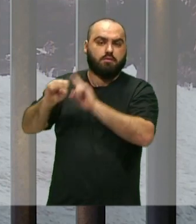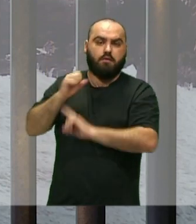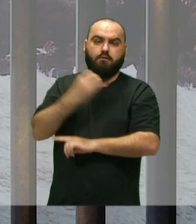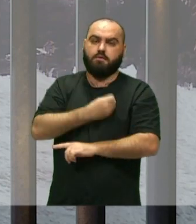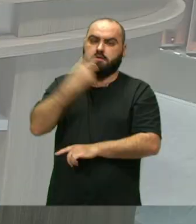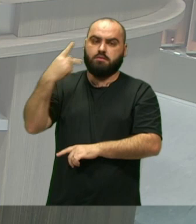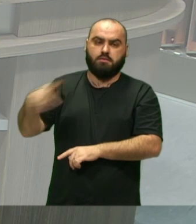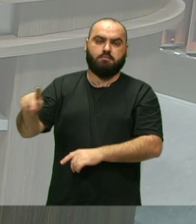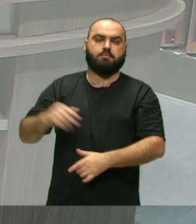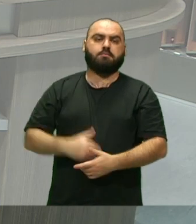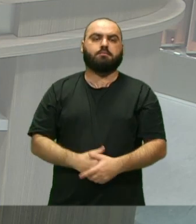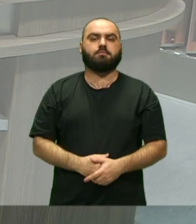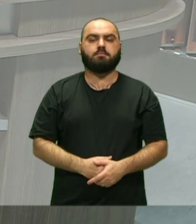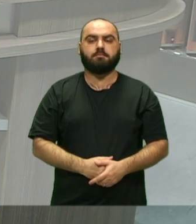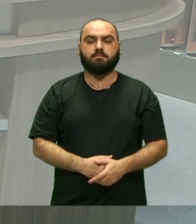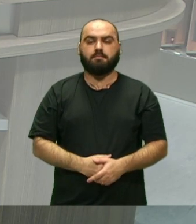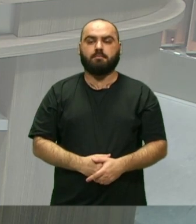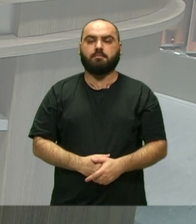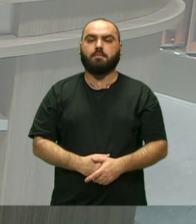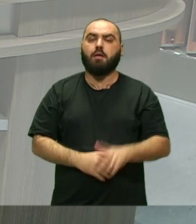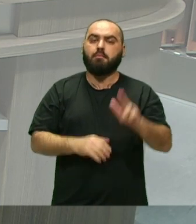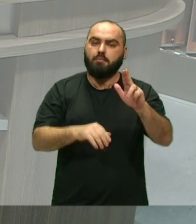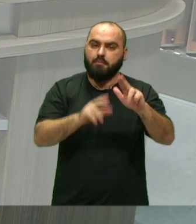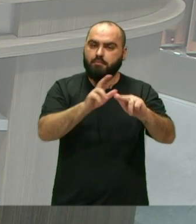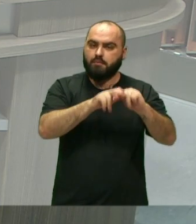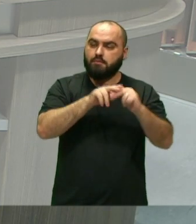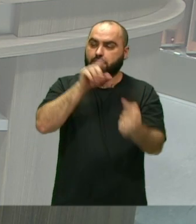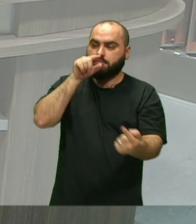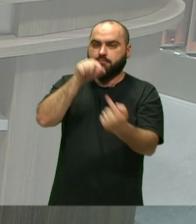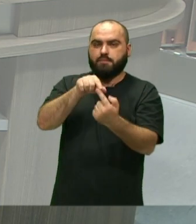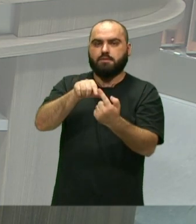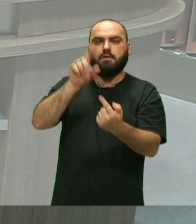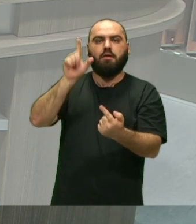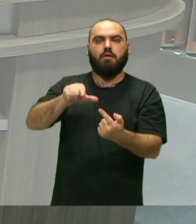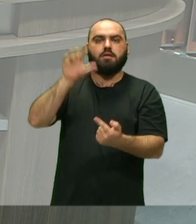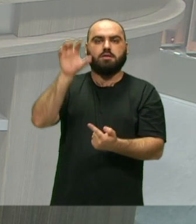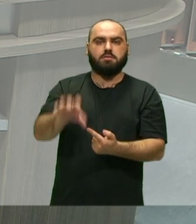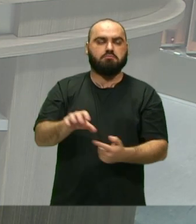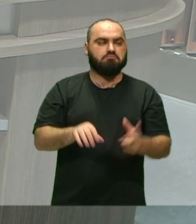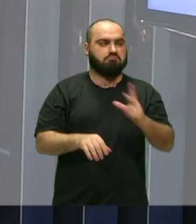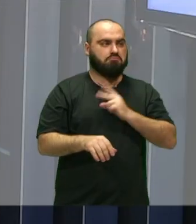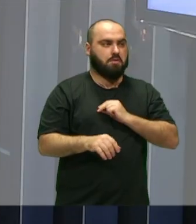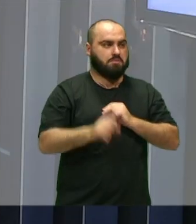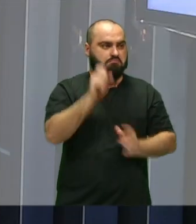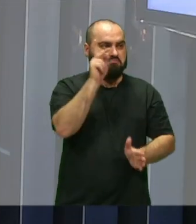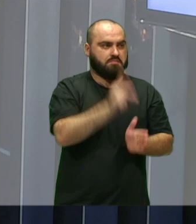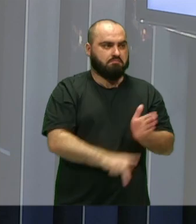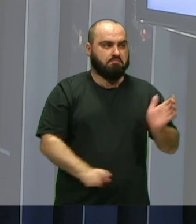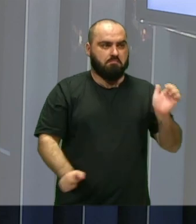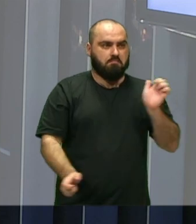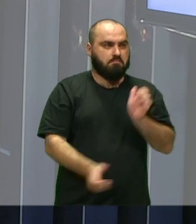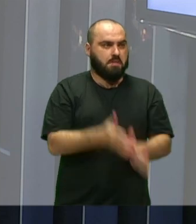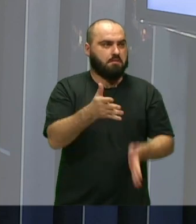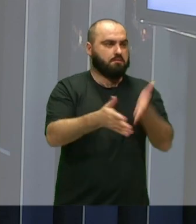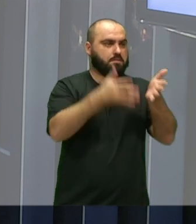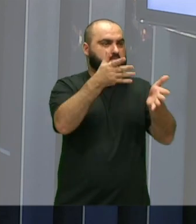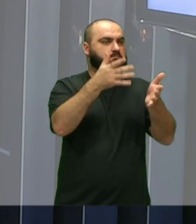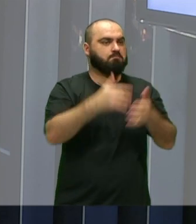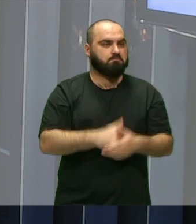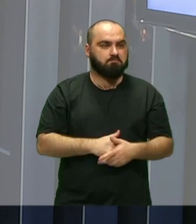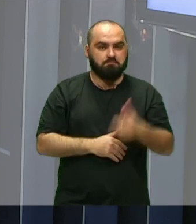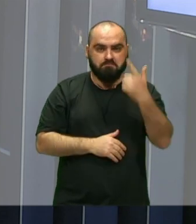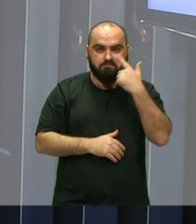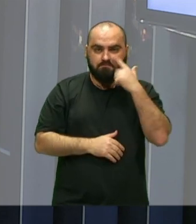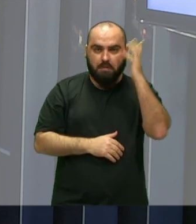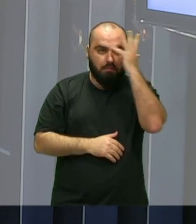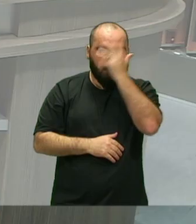Mesmo Então o Encantinho Ele tem esse objetivo É um projeto Maravilhoso Pelo que eu pude ver É um projeto lindo